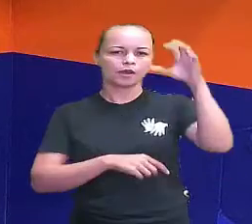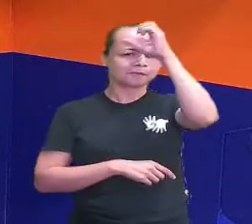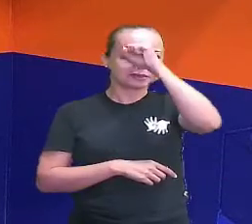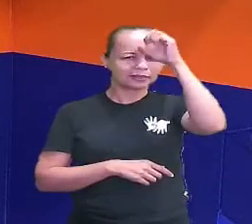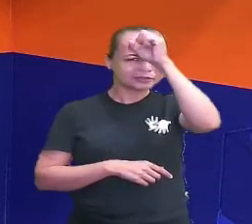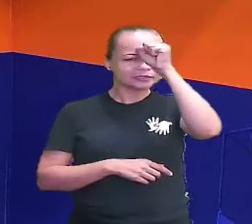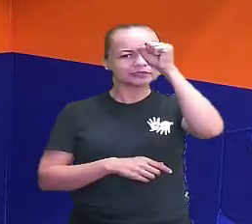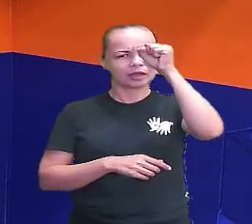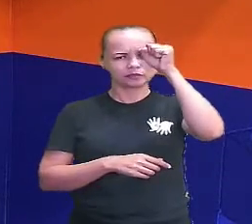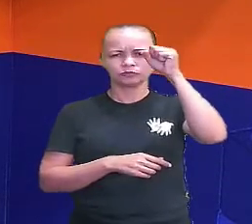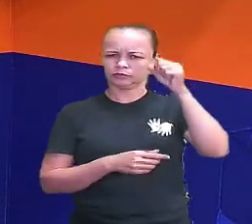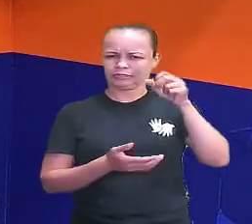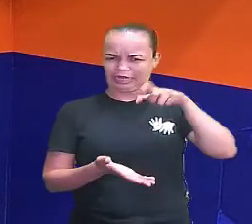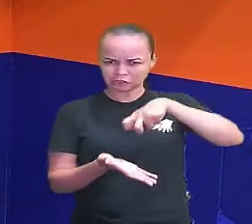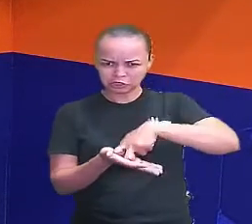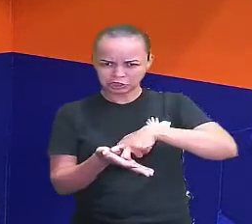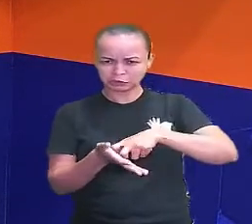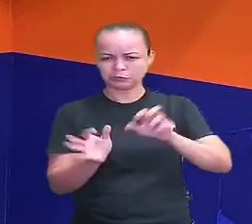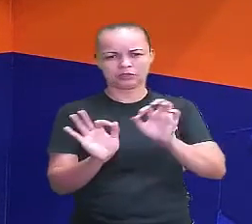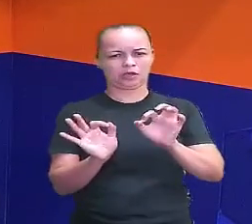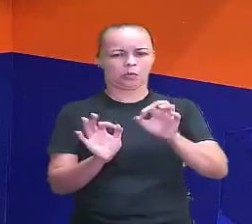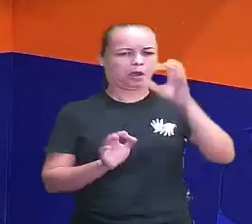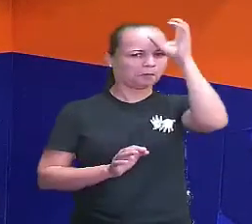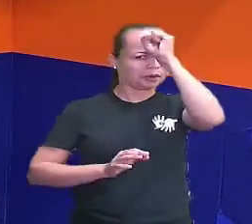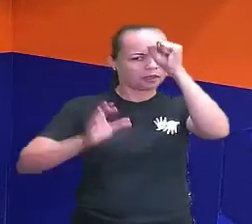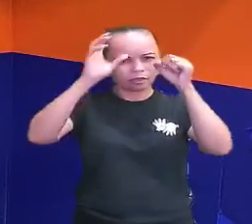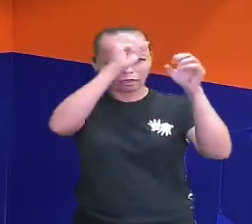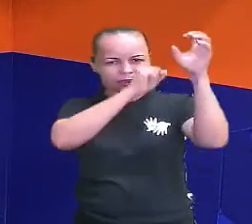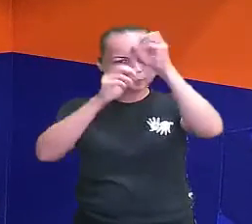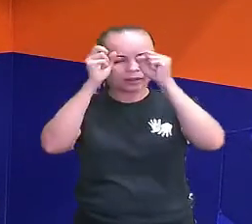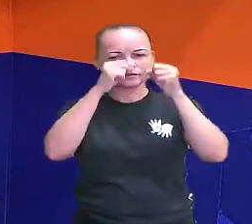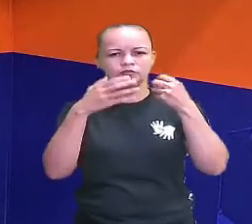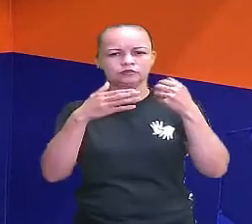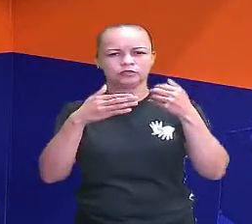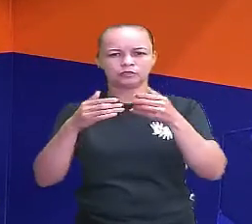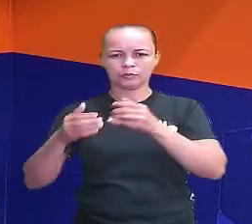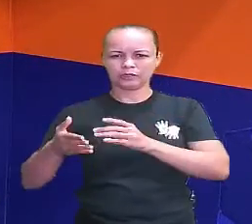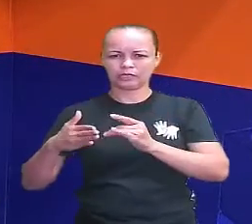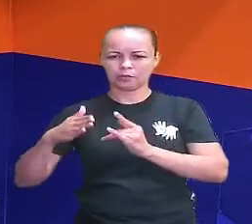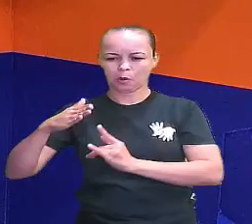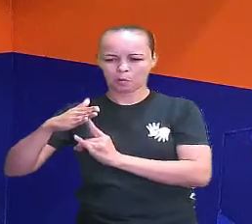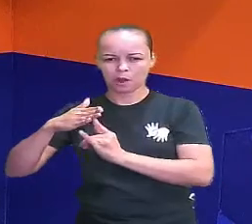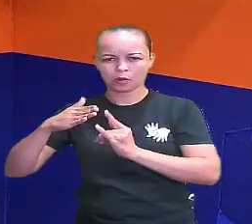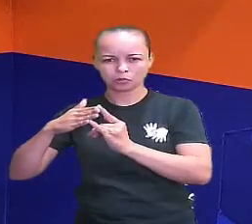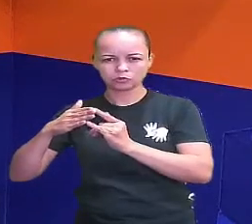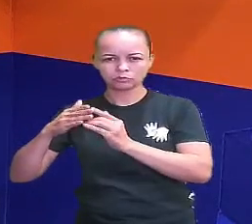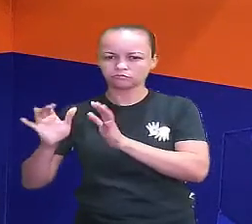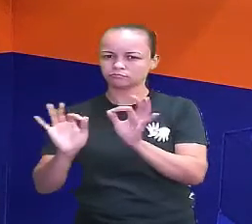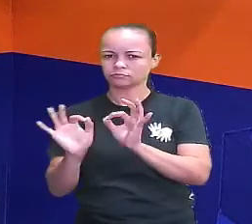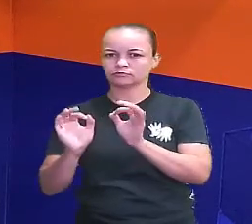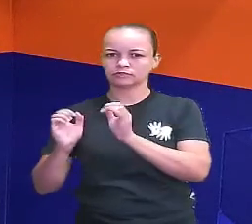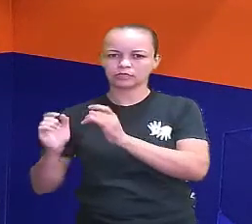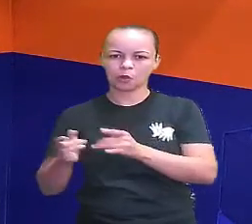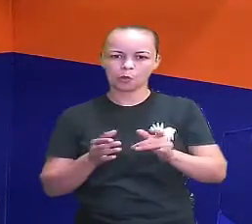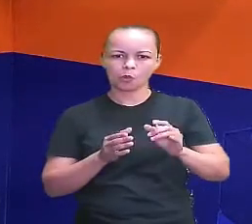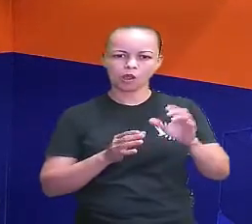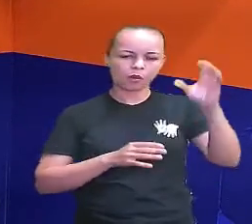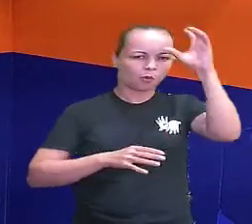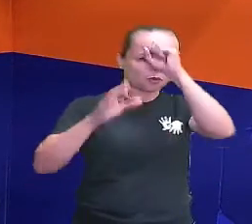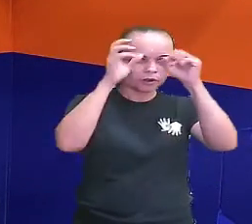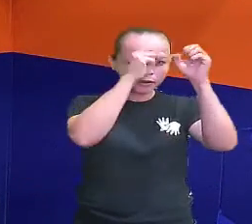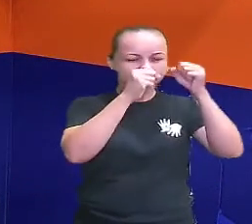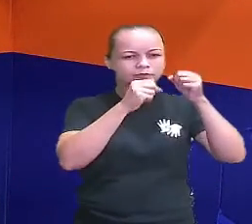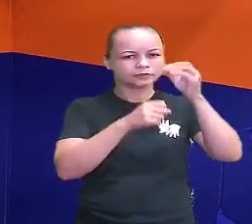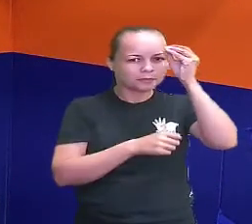castigo. Por que, gente? Nós não viemos aqui para construir muros, mas sim para construir pontes com quem? Com você,